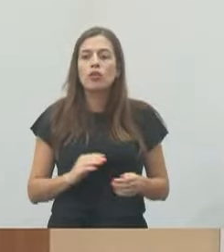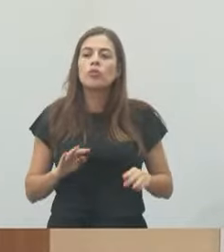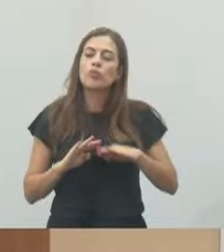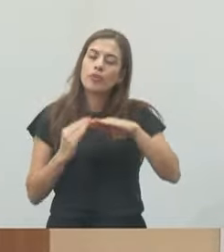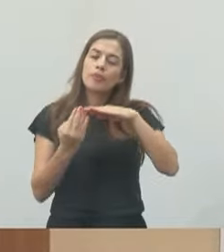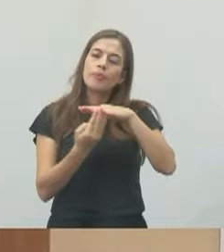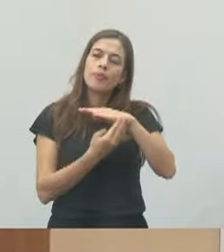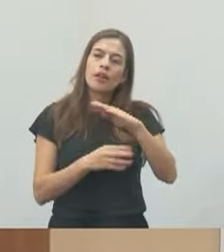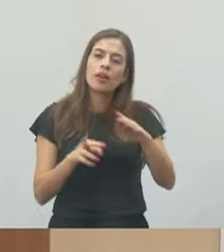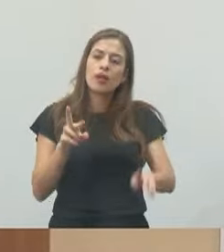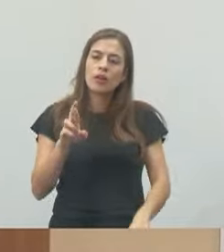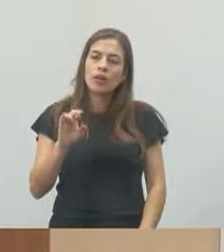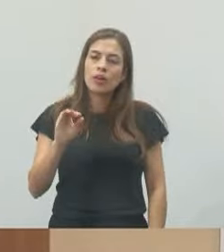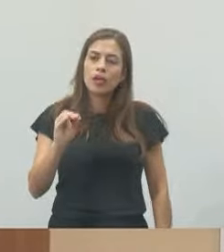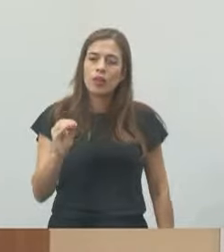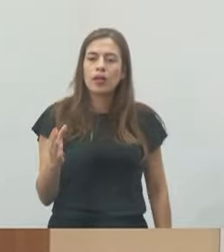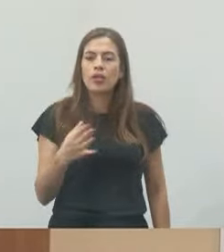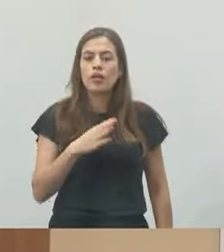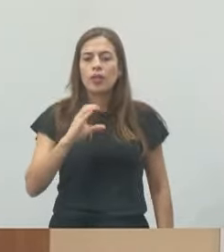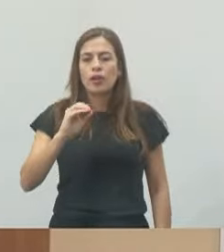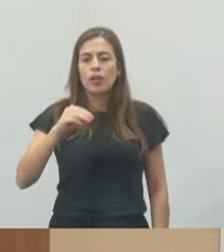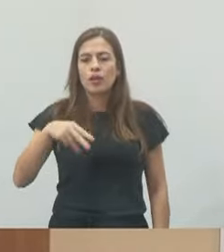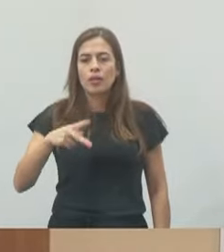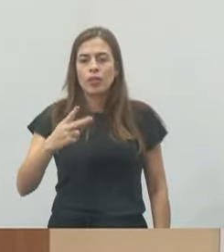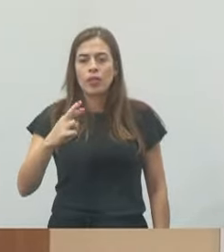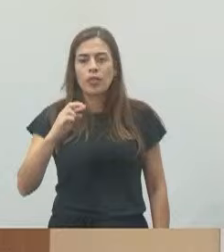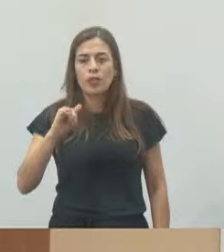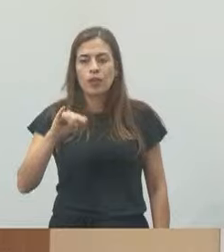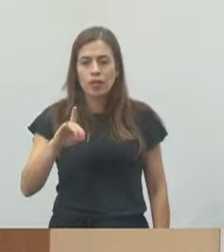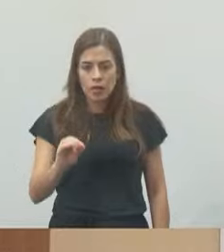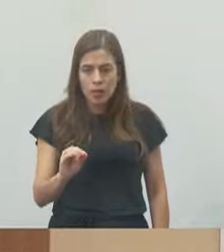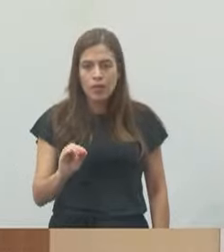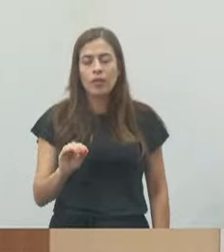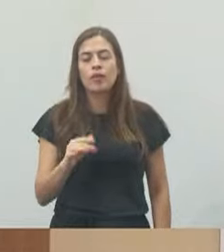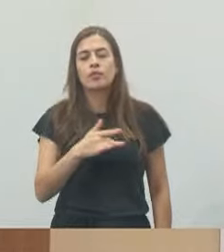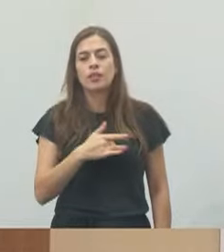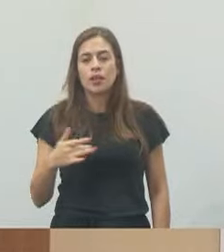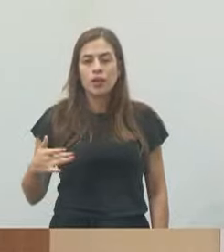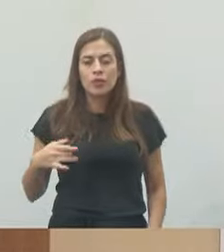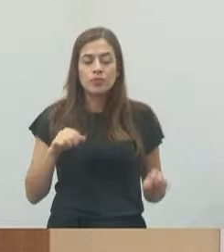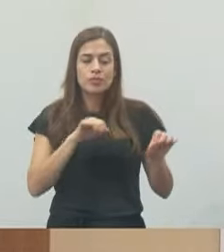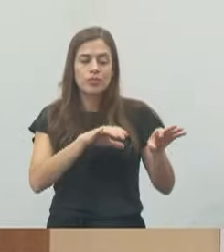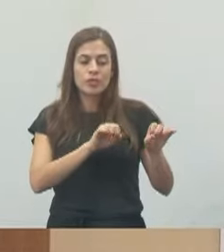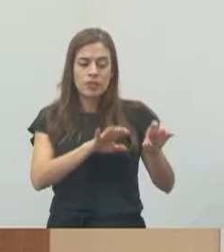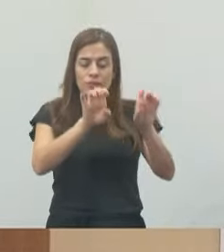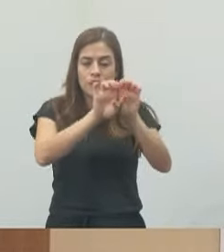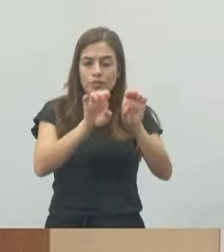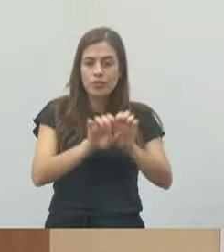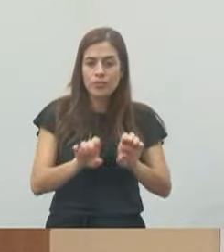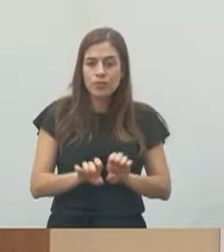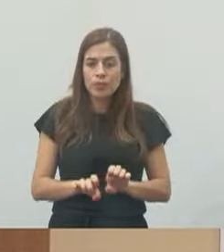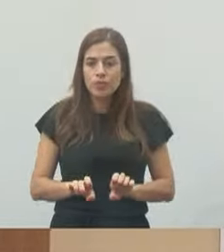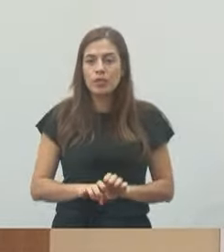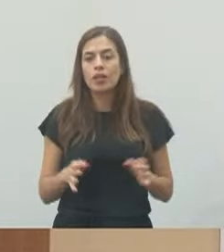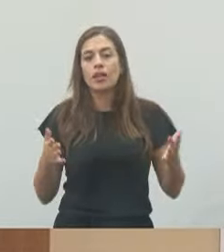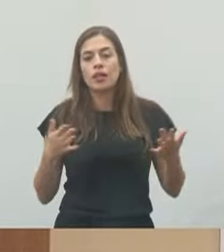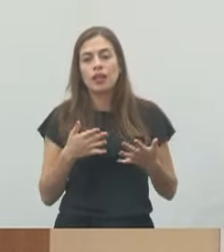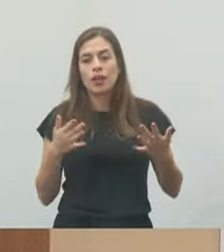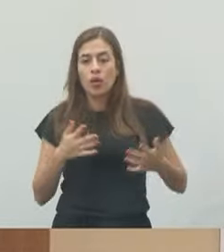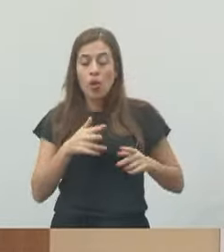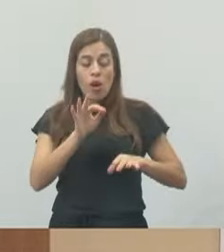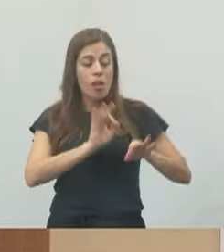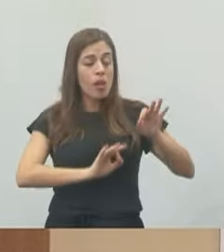do Rio Cumprido, com infraestrutura, com saúde, com educação e agora com a